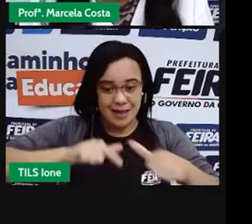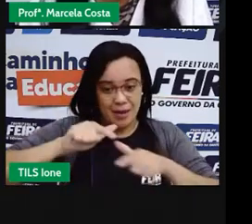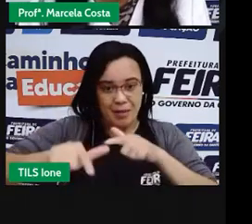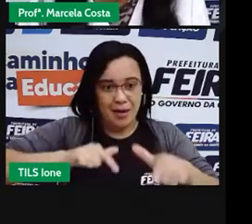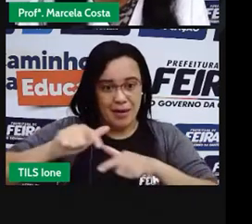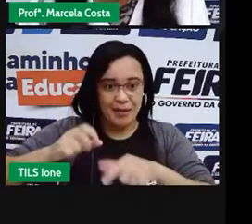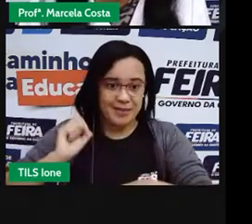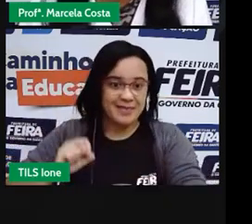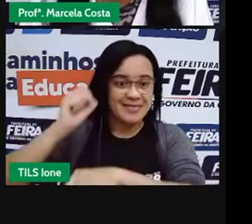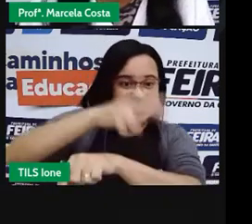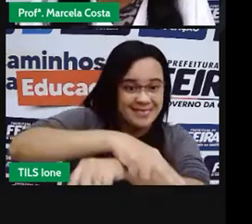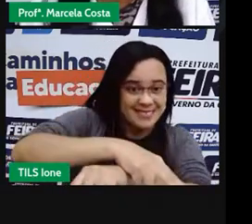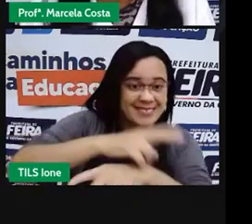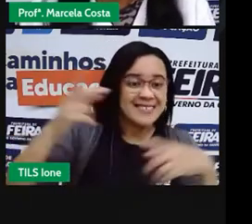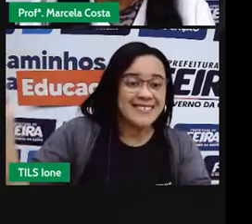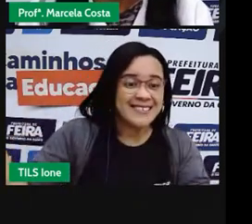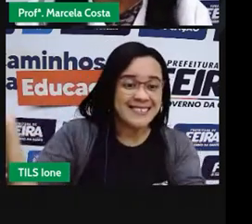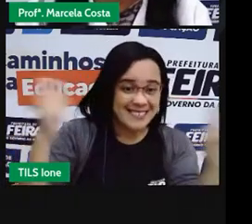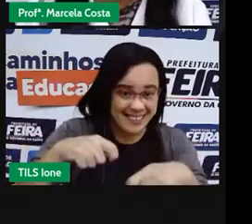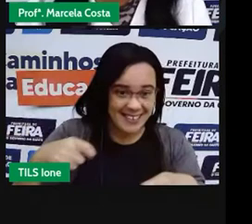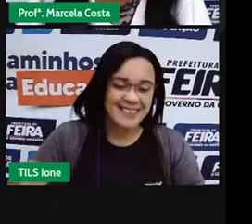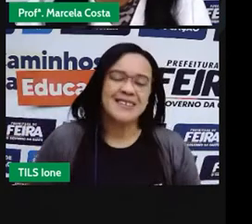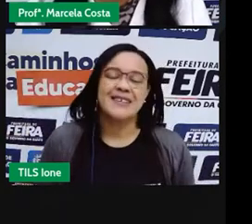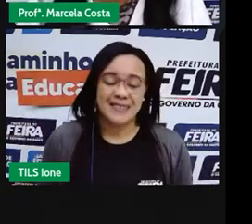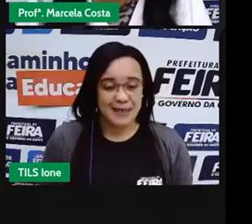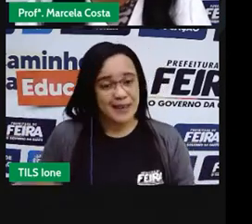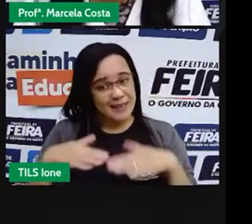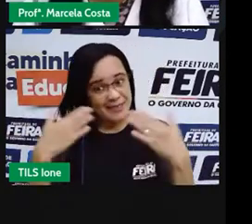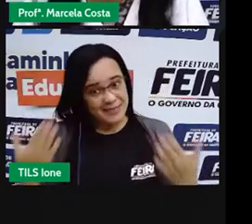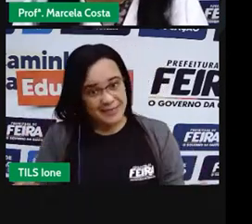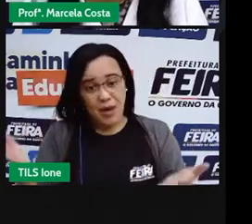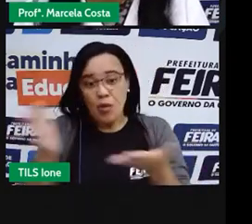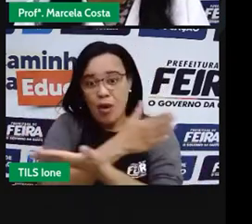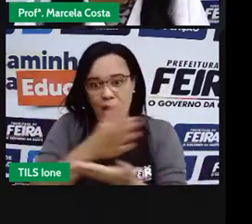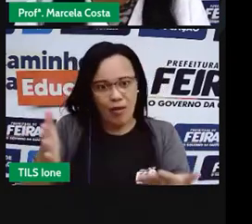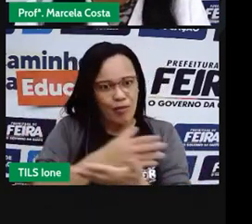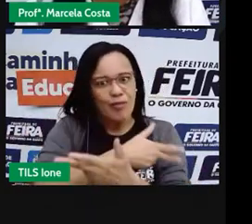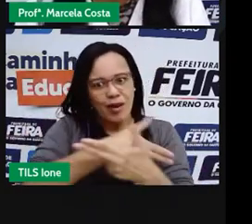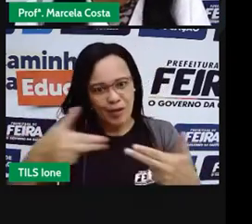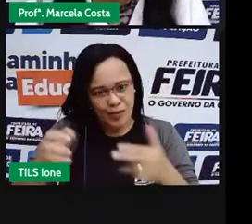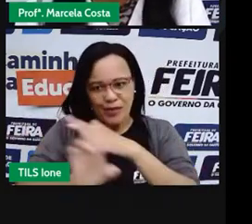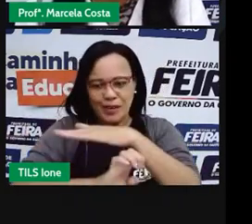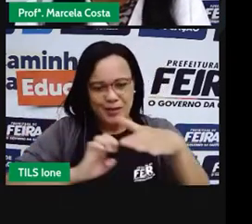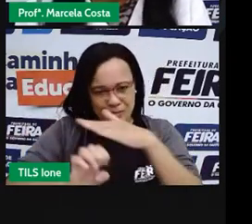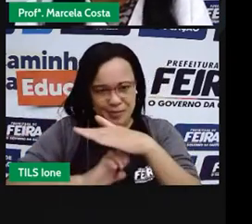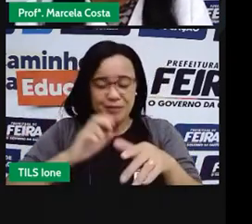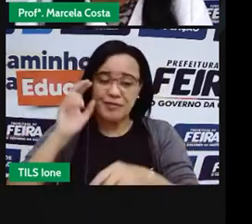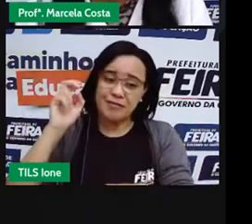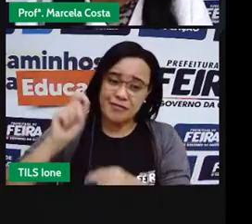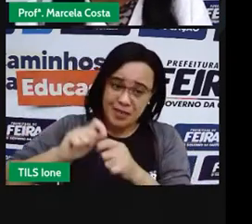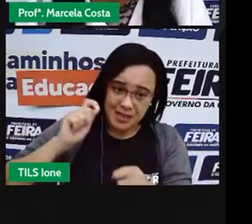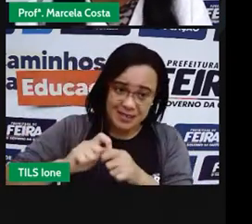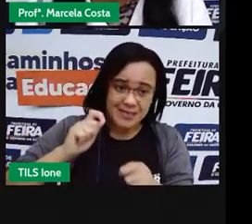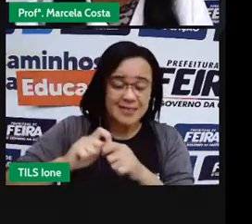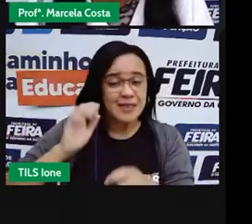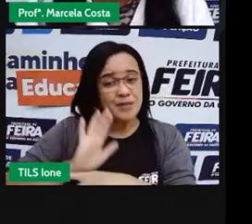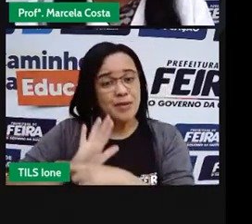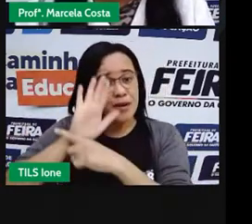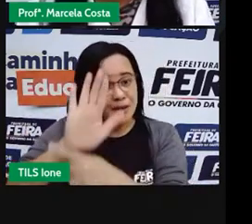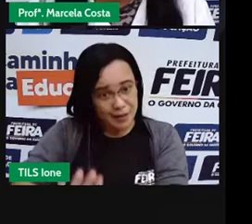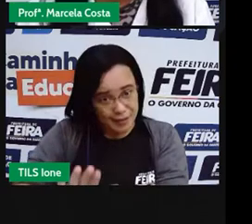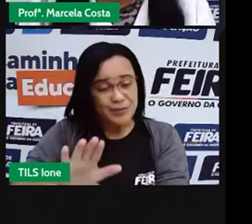Então, essas são algumas ações que as empresas tomam que estão relacionadas com a responsabilidade econômica.